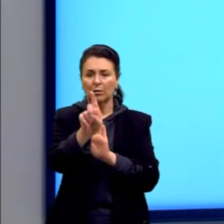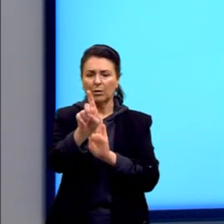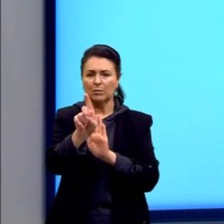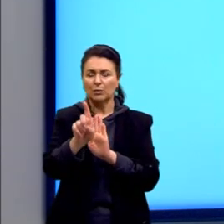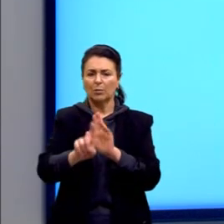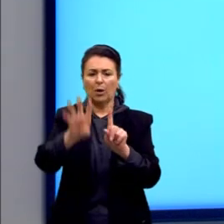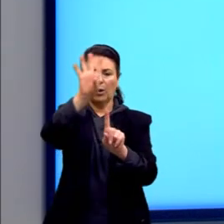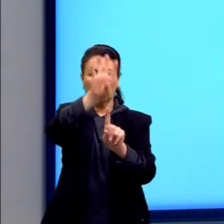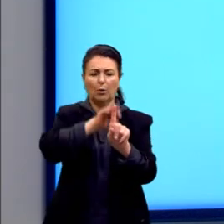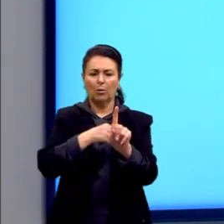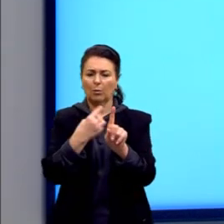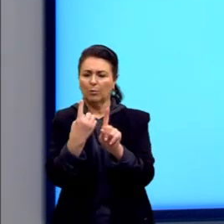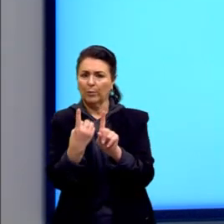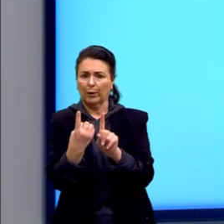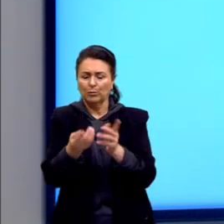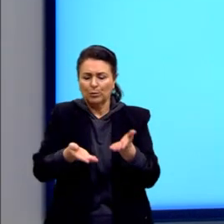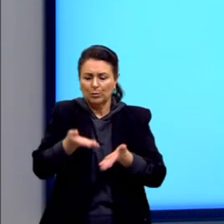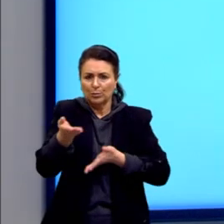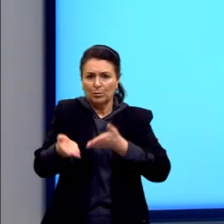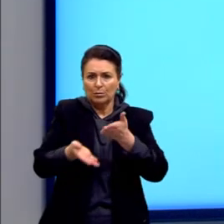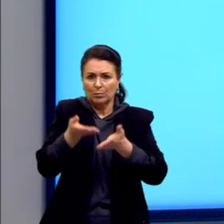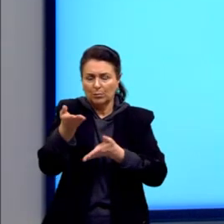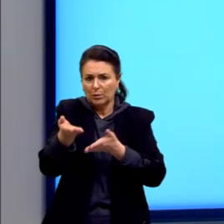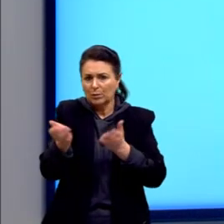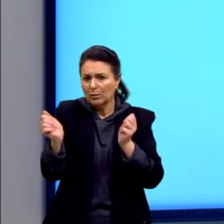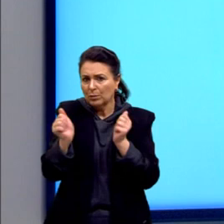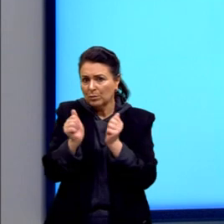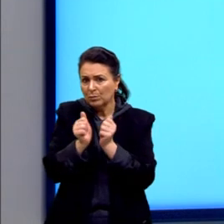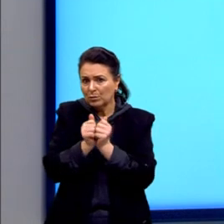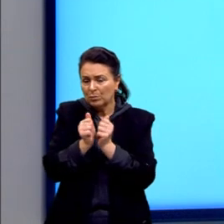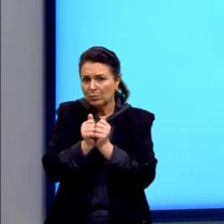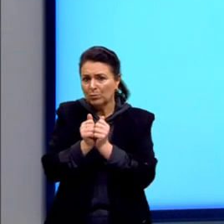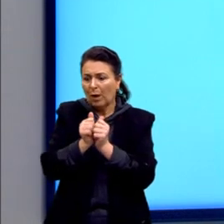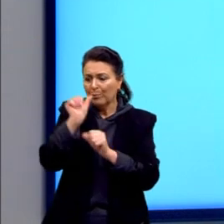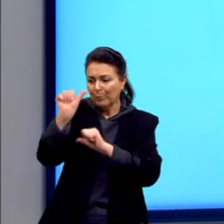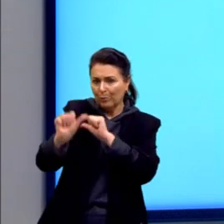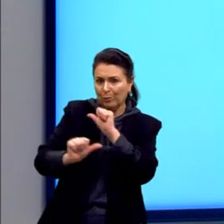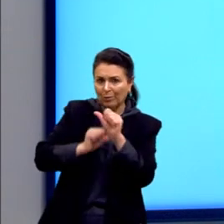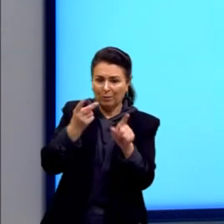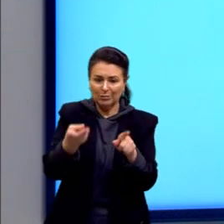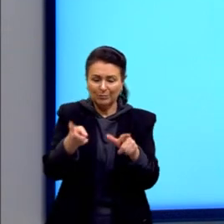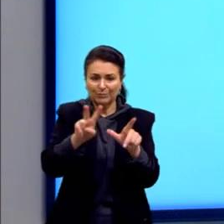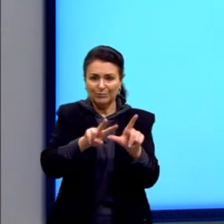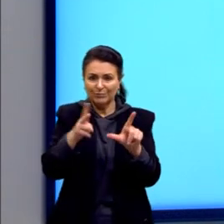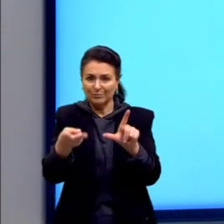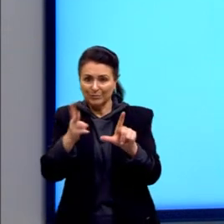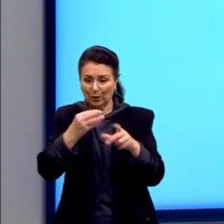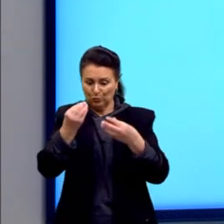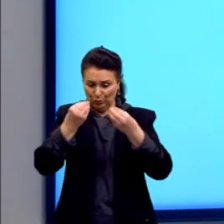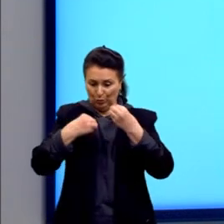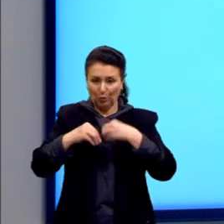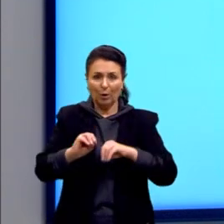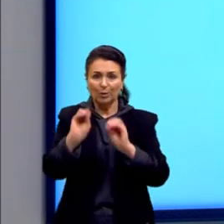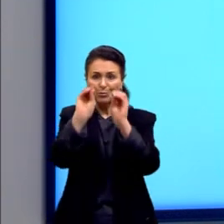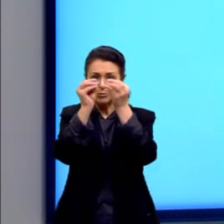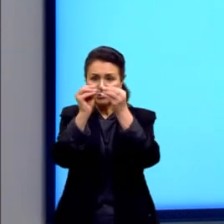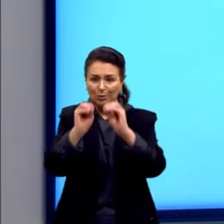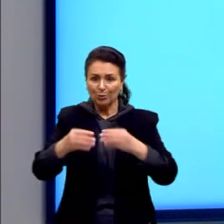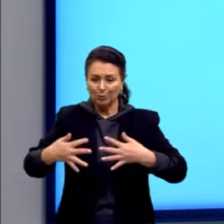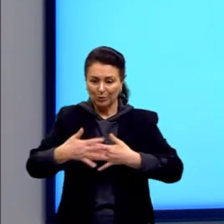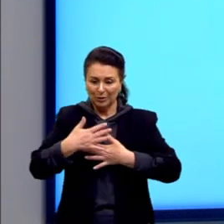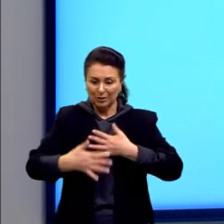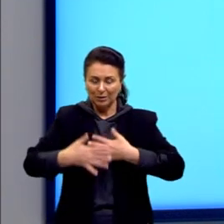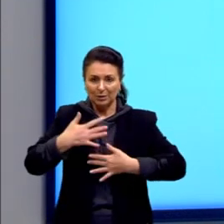terapêutica que vai estar associada a transplantes, a produção, então, de órgãos e tecidos.